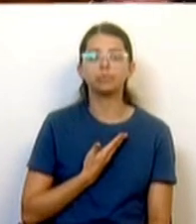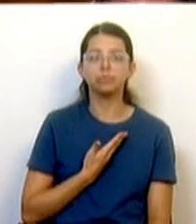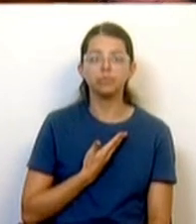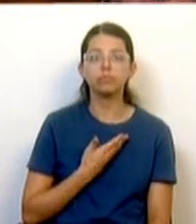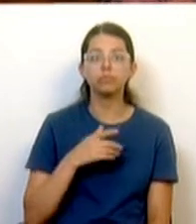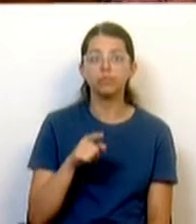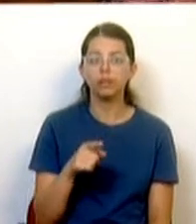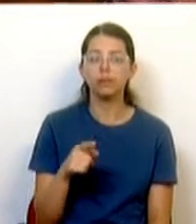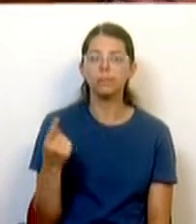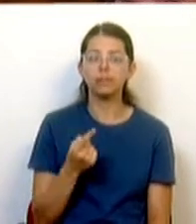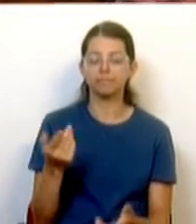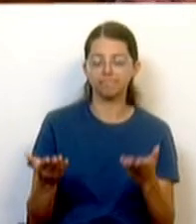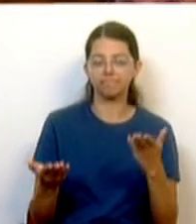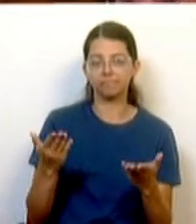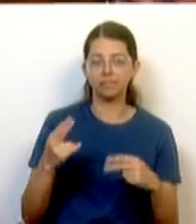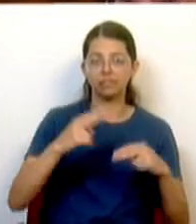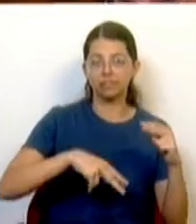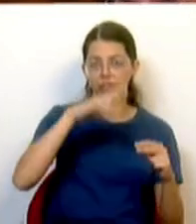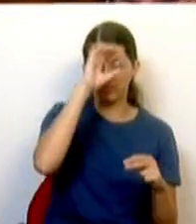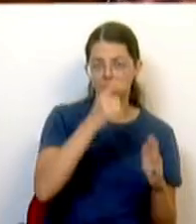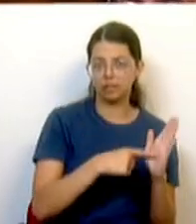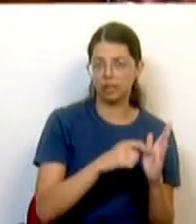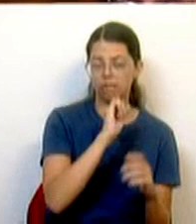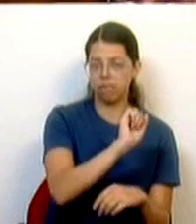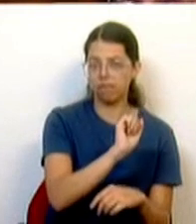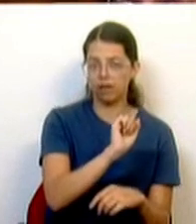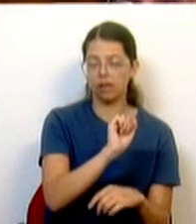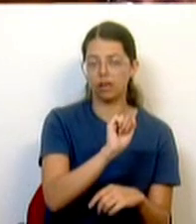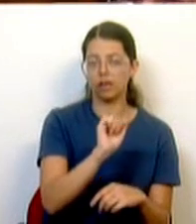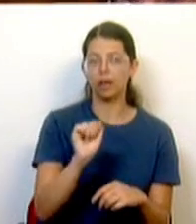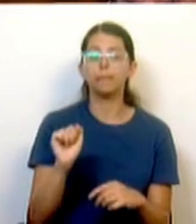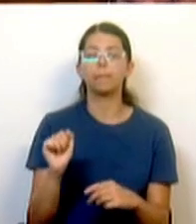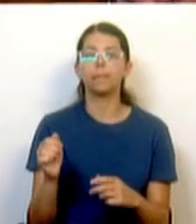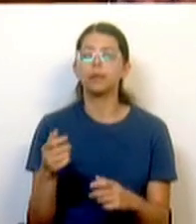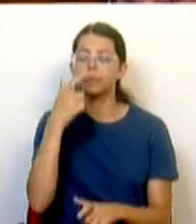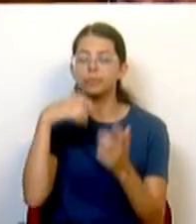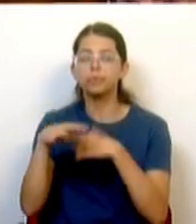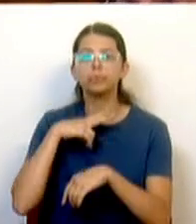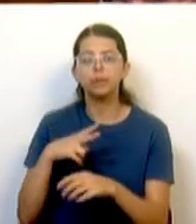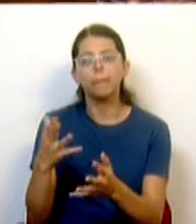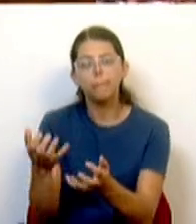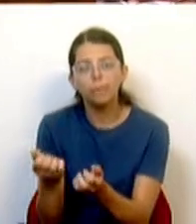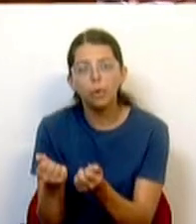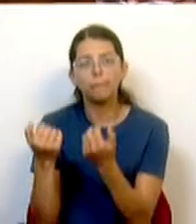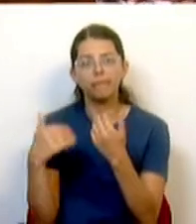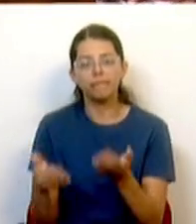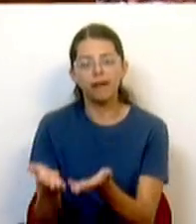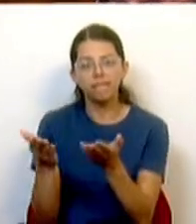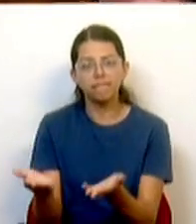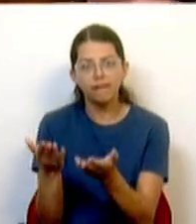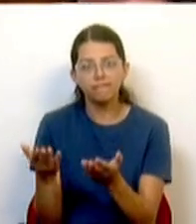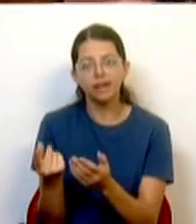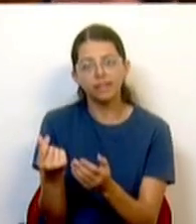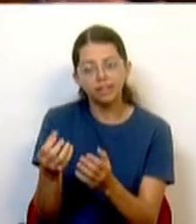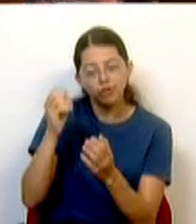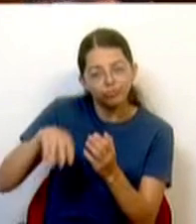equilibrar as necessidades de financiamento do Estado com um incentivo à poupança aos portugueses e também com um outro fator